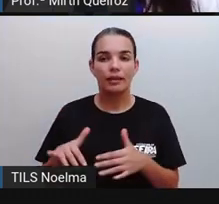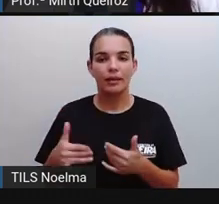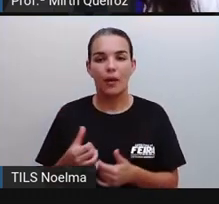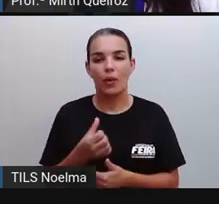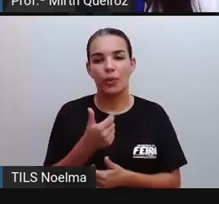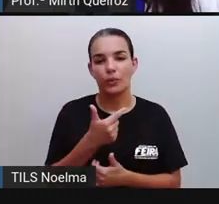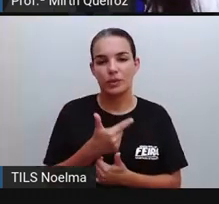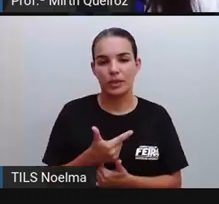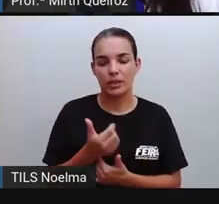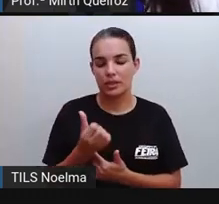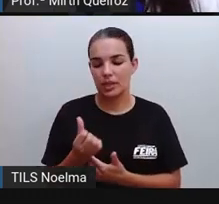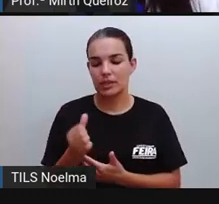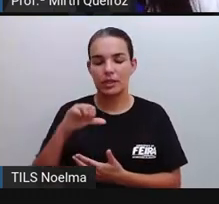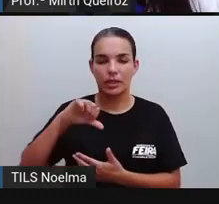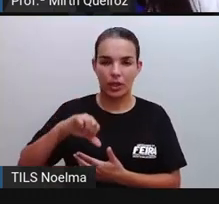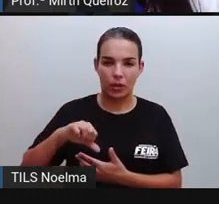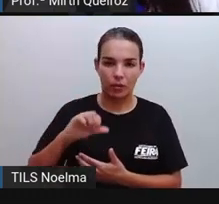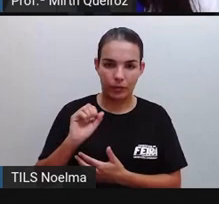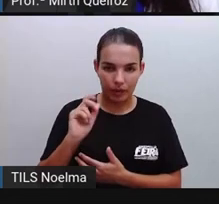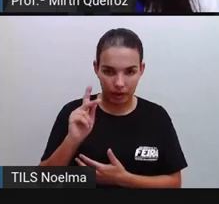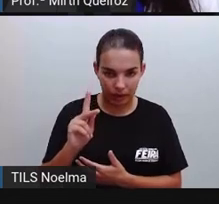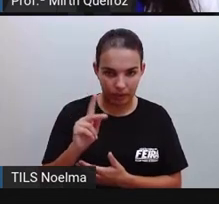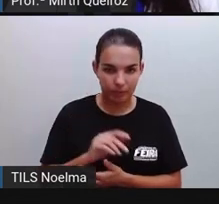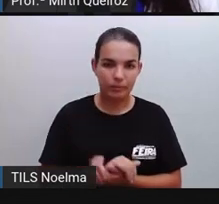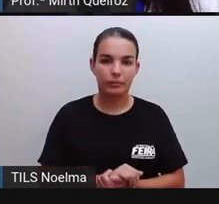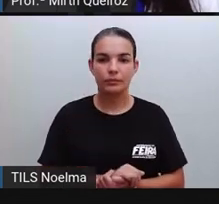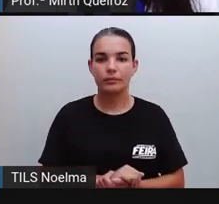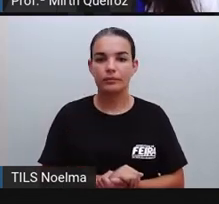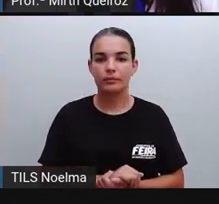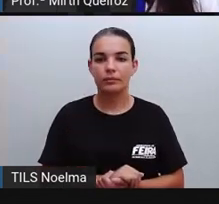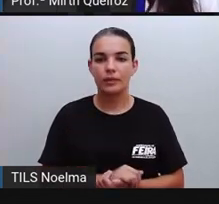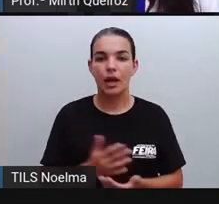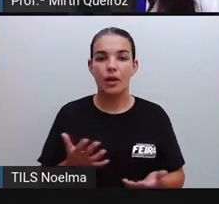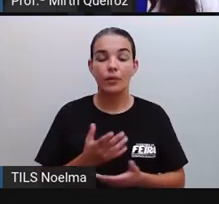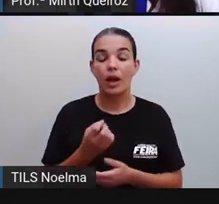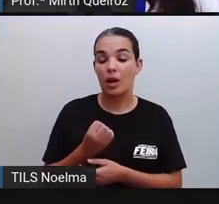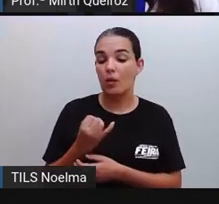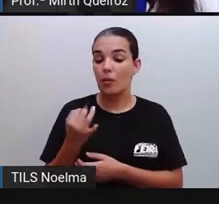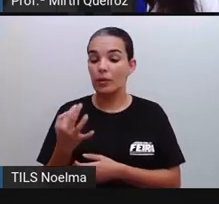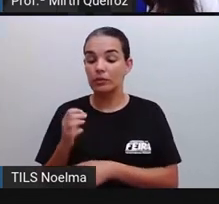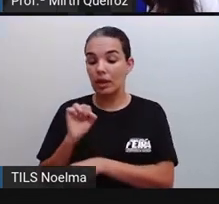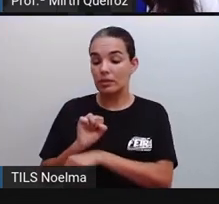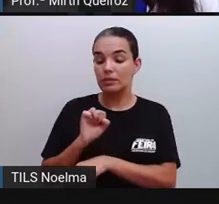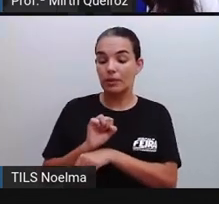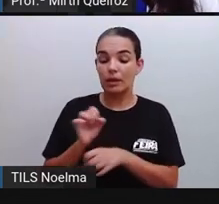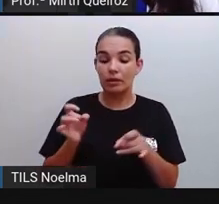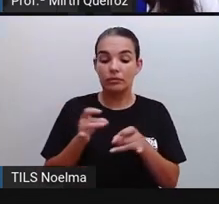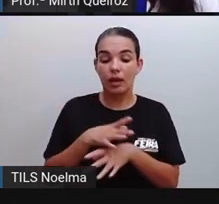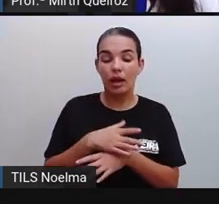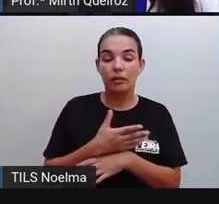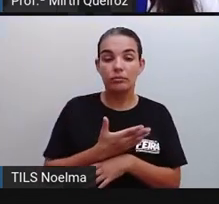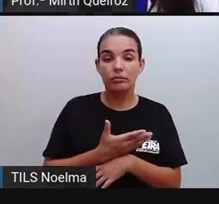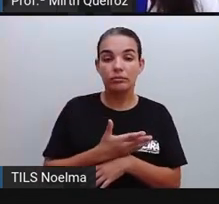269 casos descartados. Certo? E quantos esperam o encerramento?